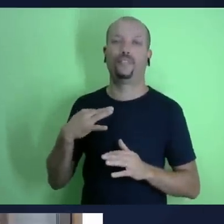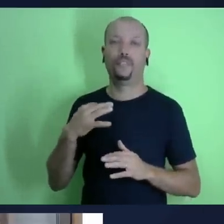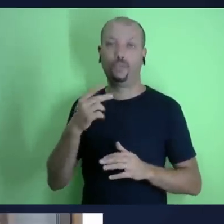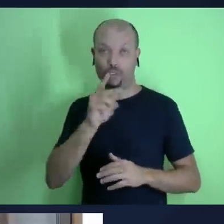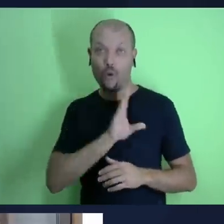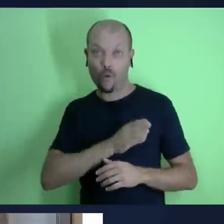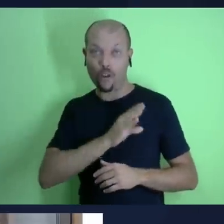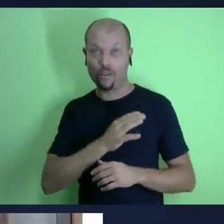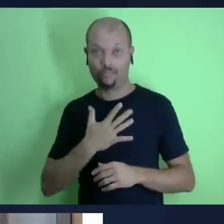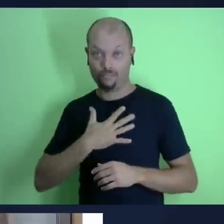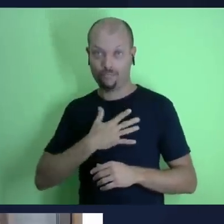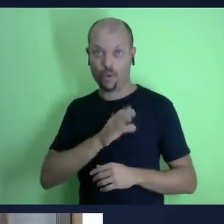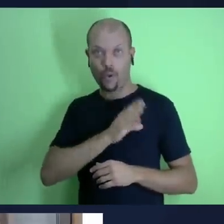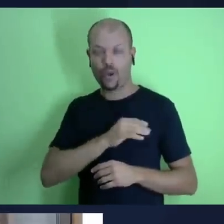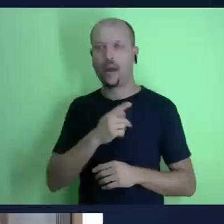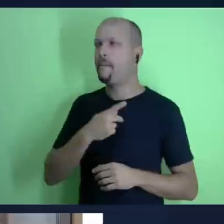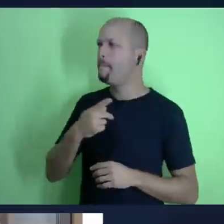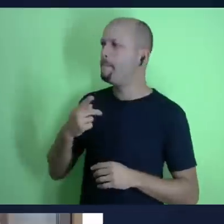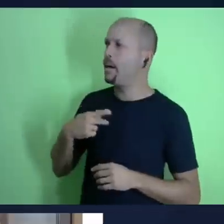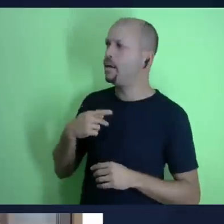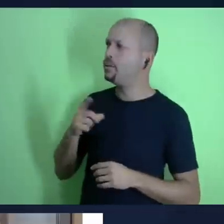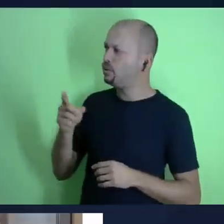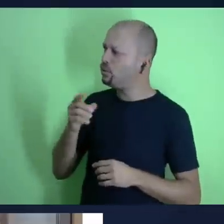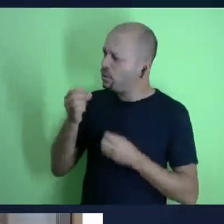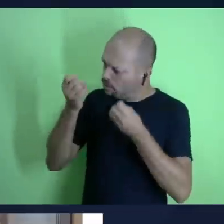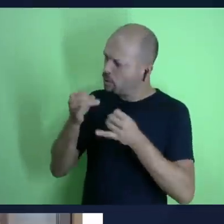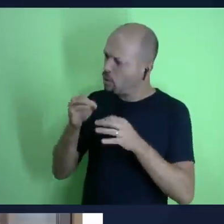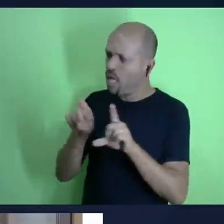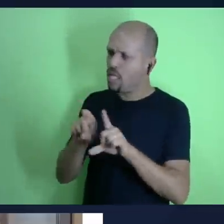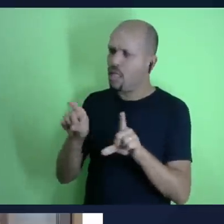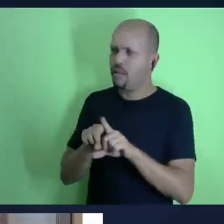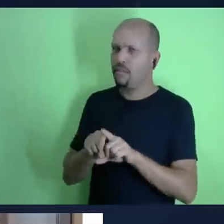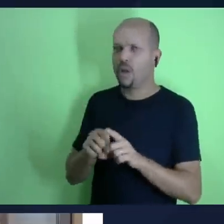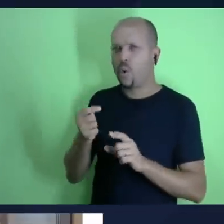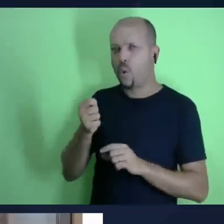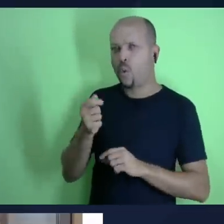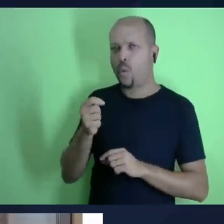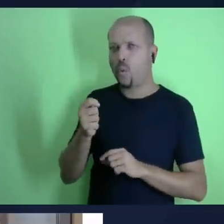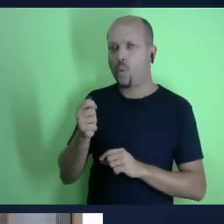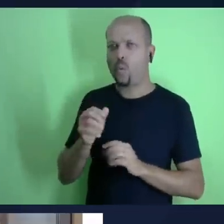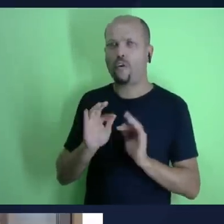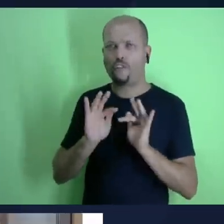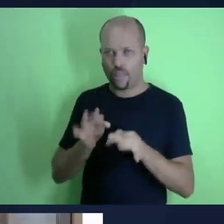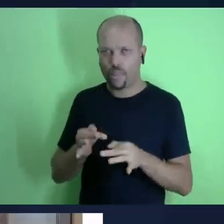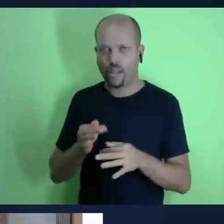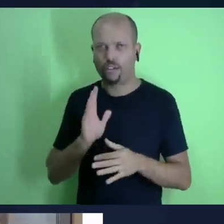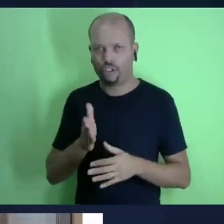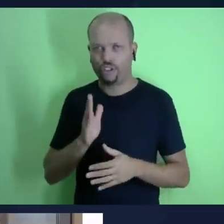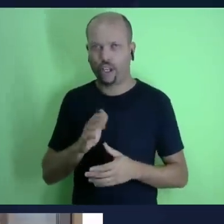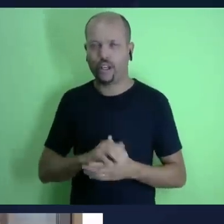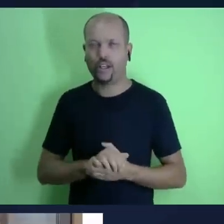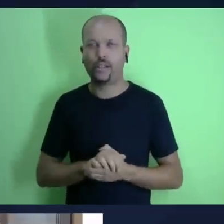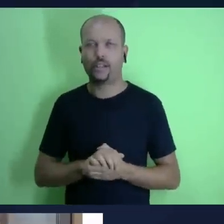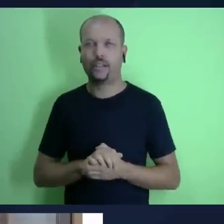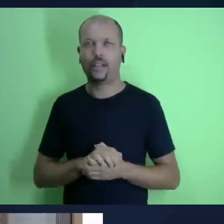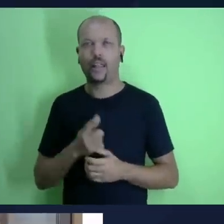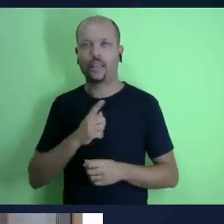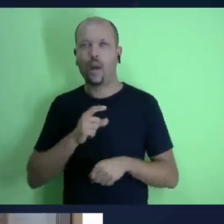duas perguntas ainda ao senhor e essa que se faz nesse momento tem a ver com o conteúdo de quinta-feira da nossa lição